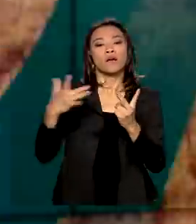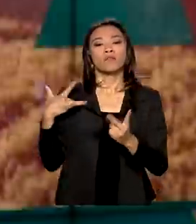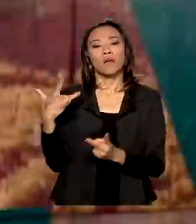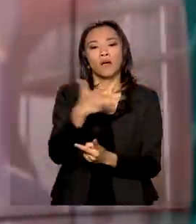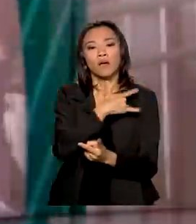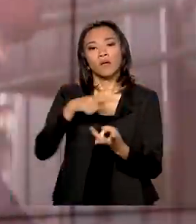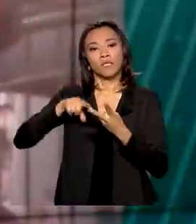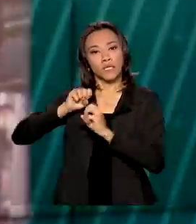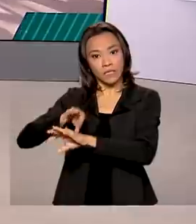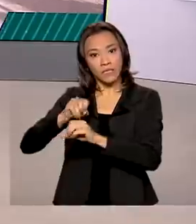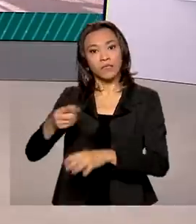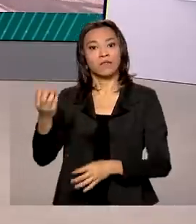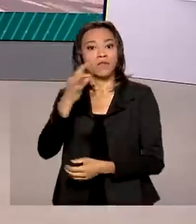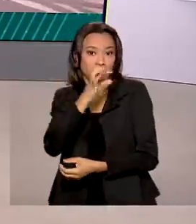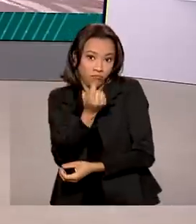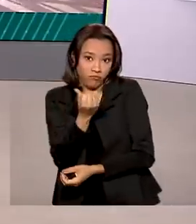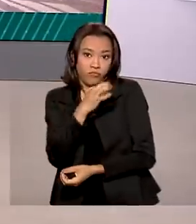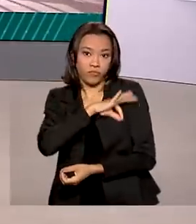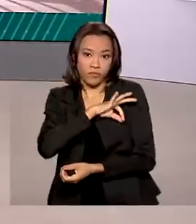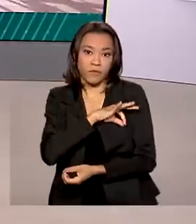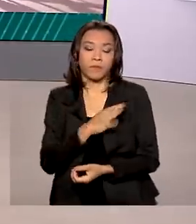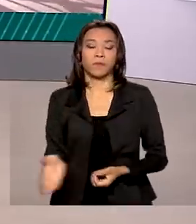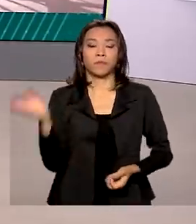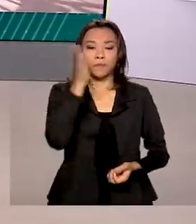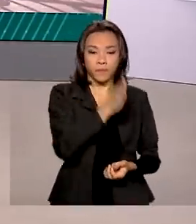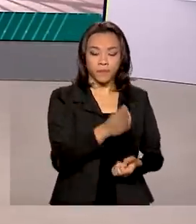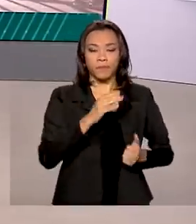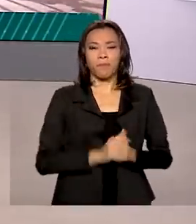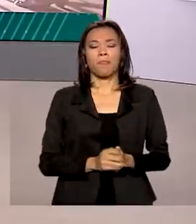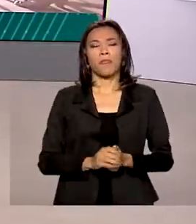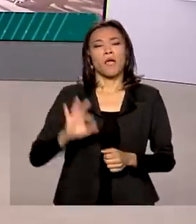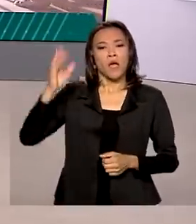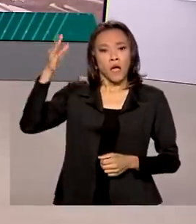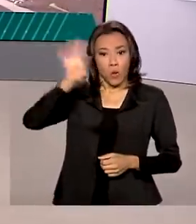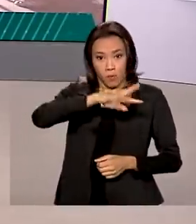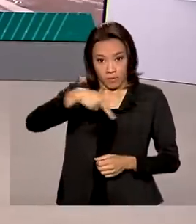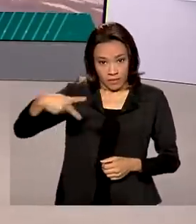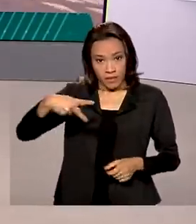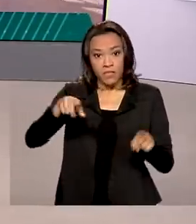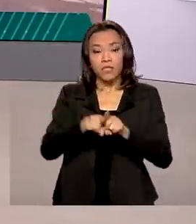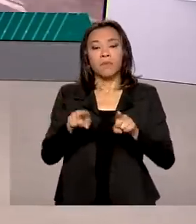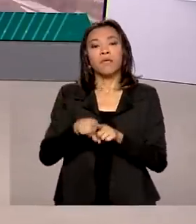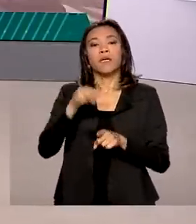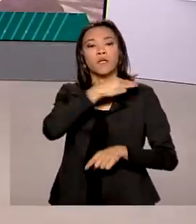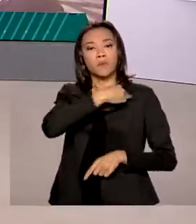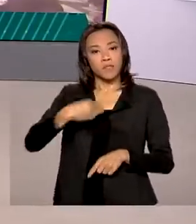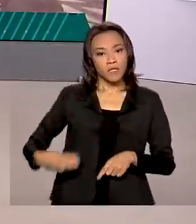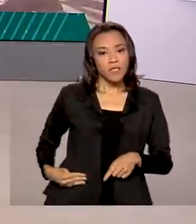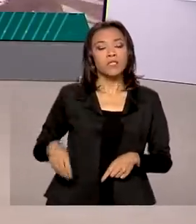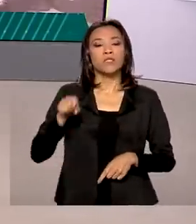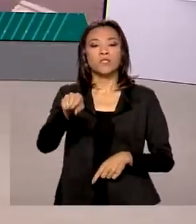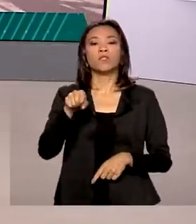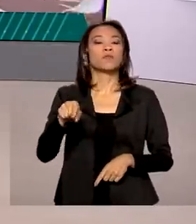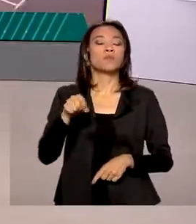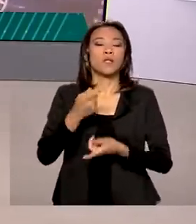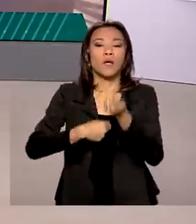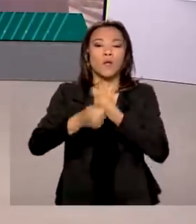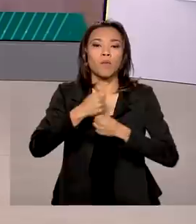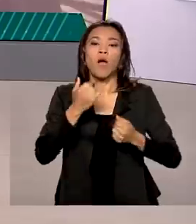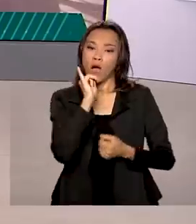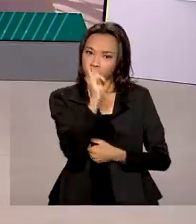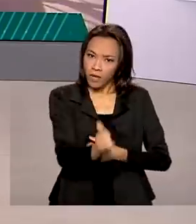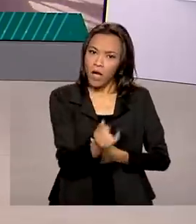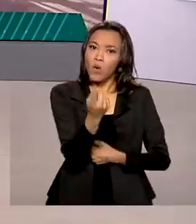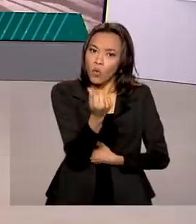emprego e renda. E o presidente e o ministro da Economia confirmaram o valor de 400 reais para o Auxílio Brasil